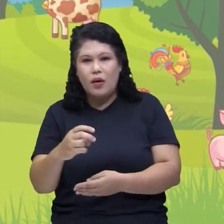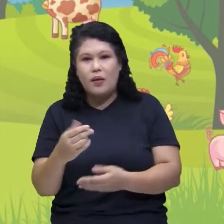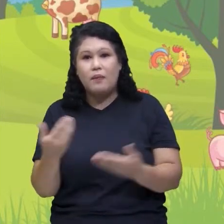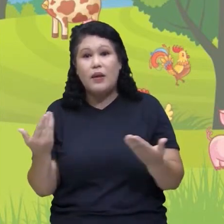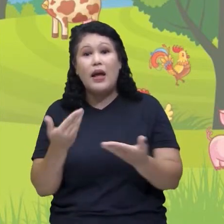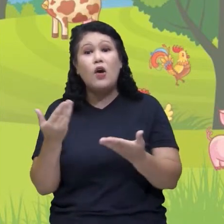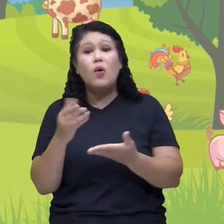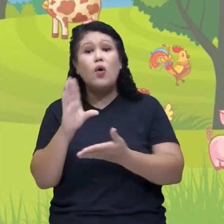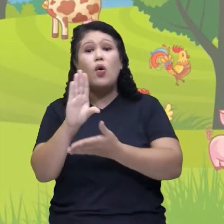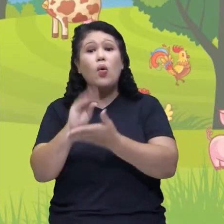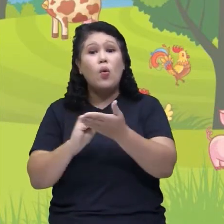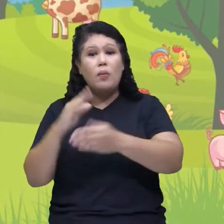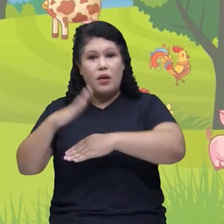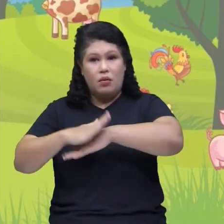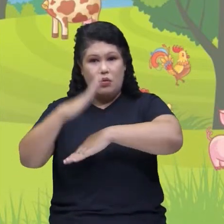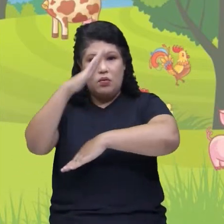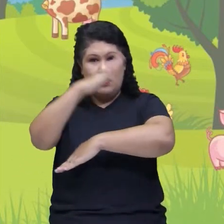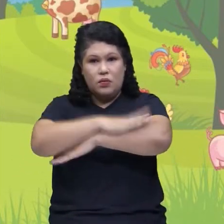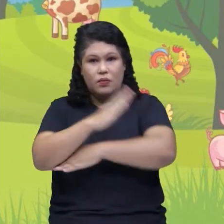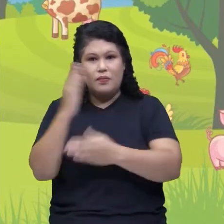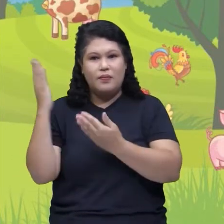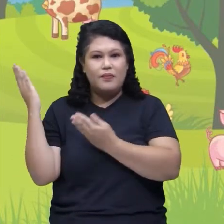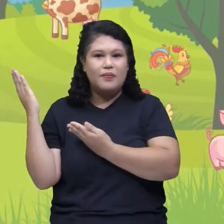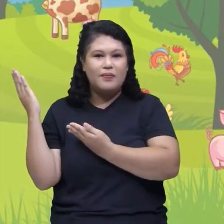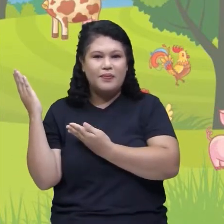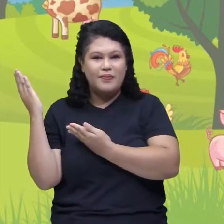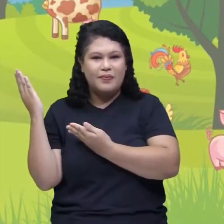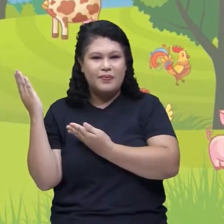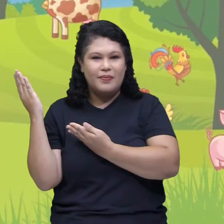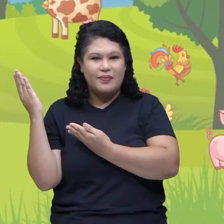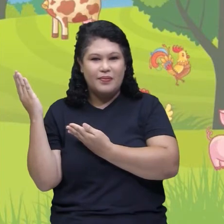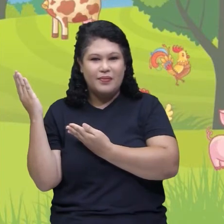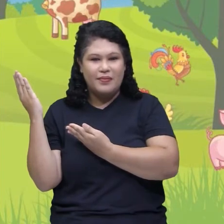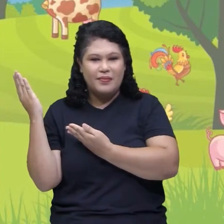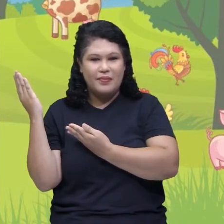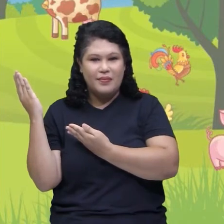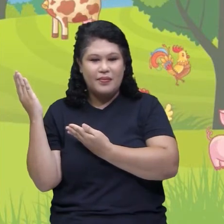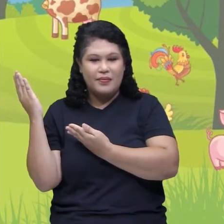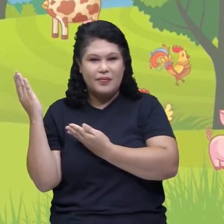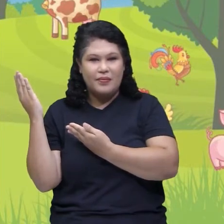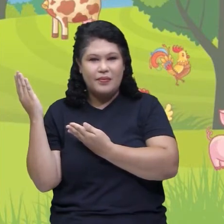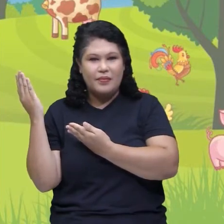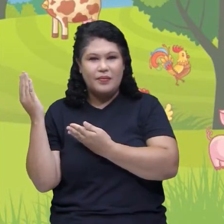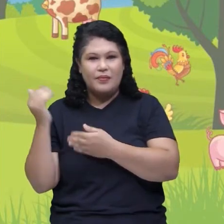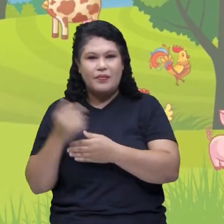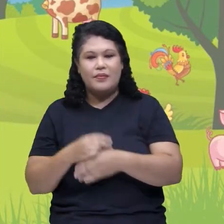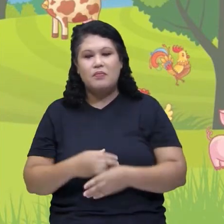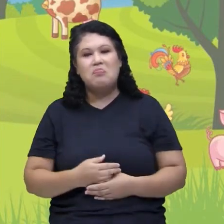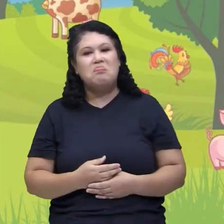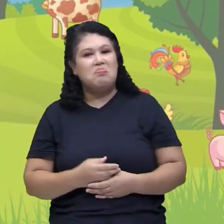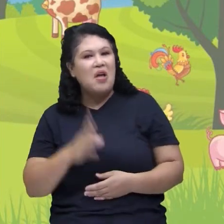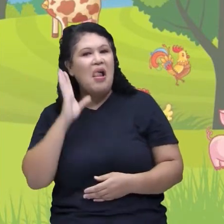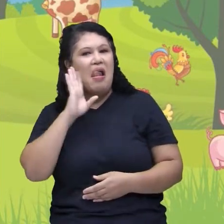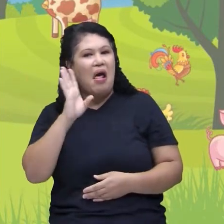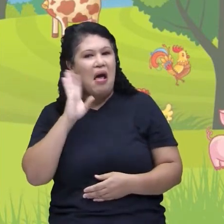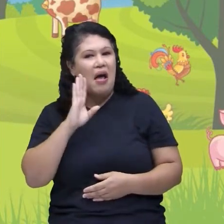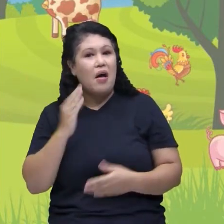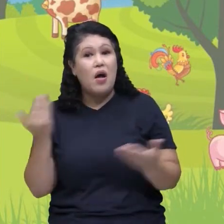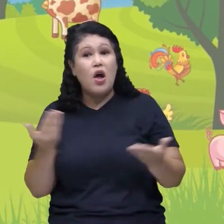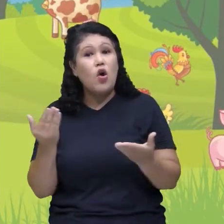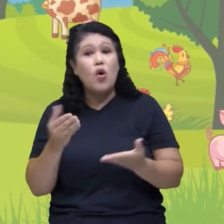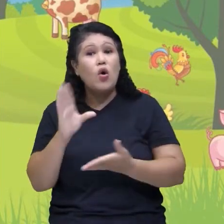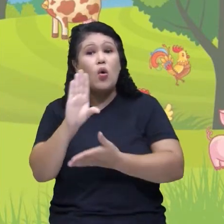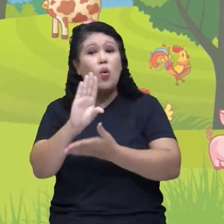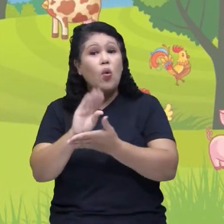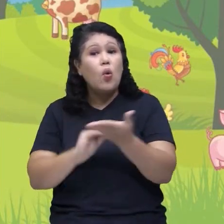Agora, o pulo do sapinho. Toim! Toim! Toim! Uau! Muito legal! Agora a gente vai fazer...